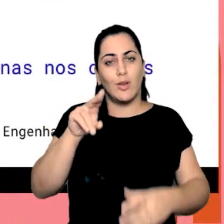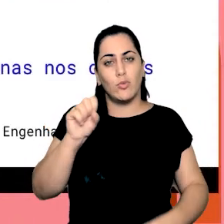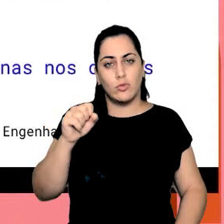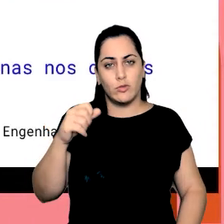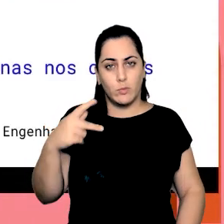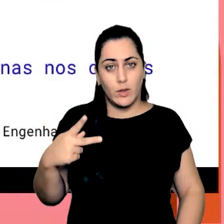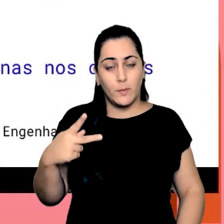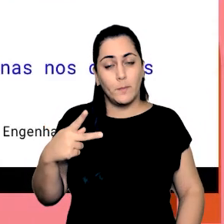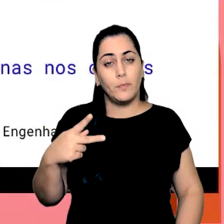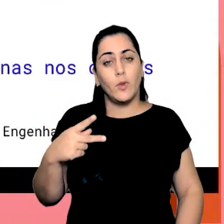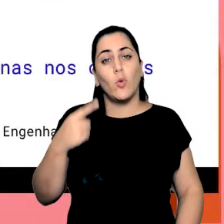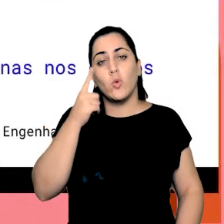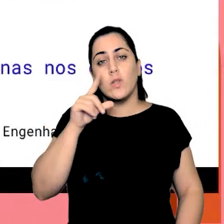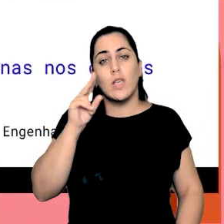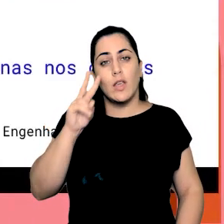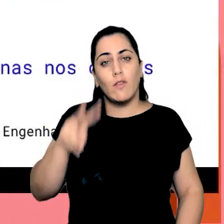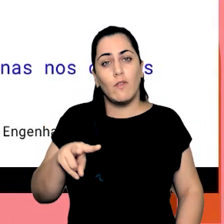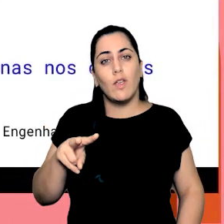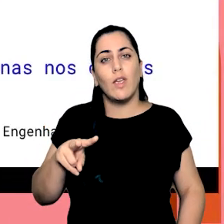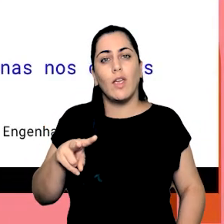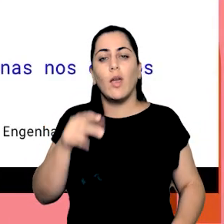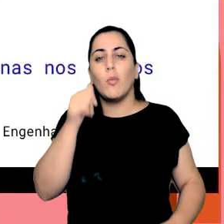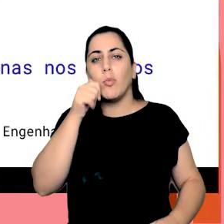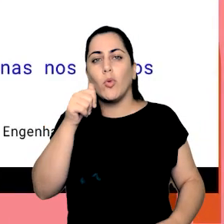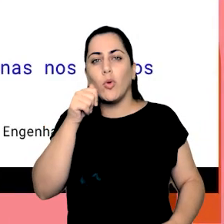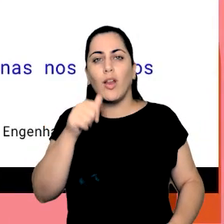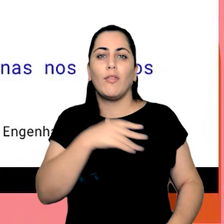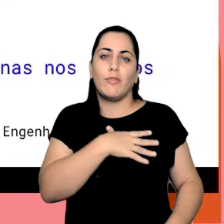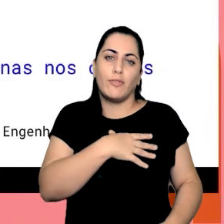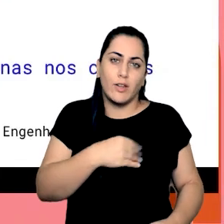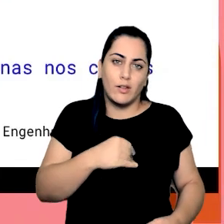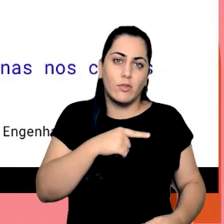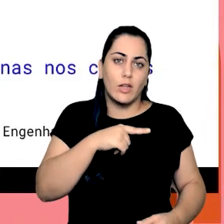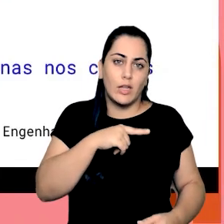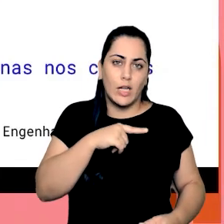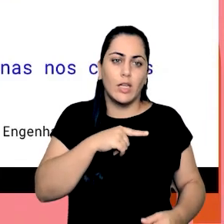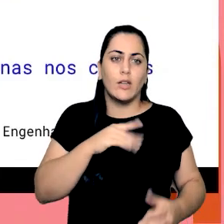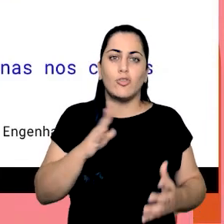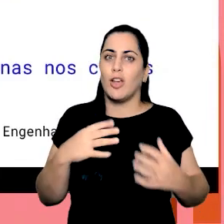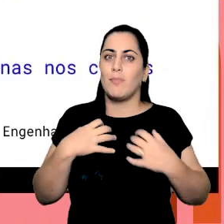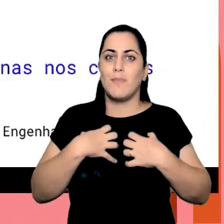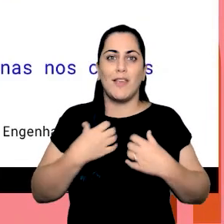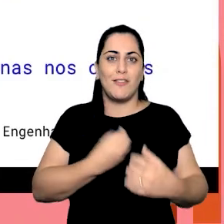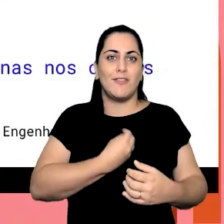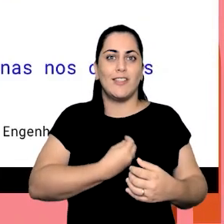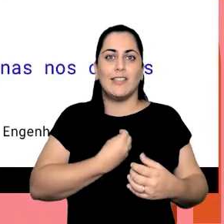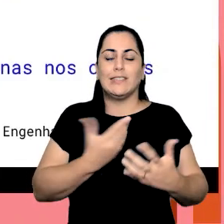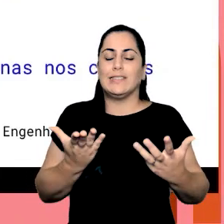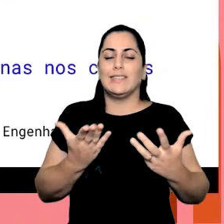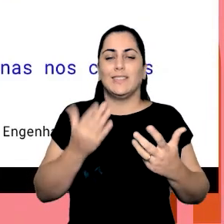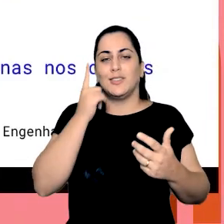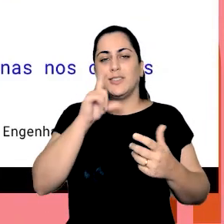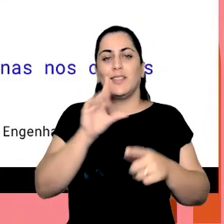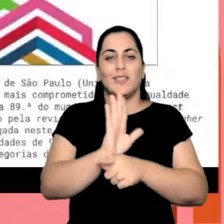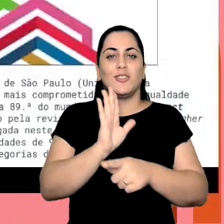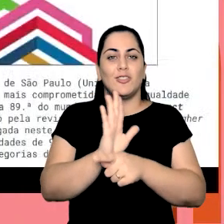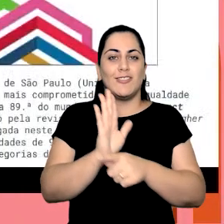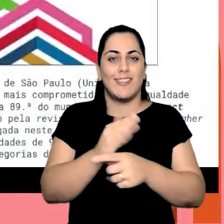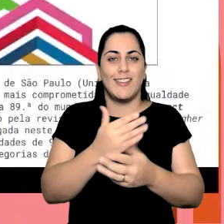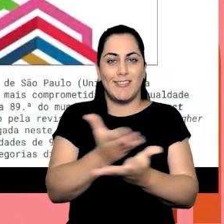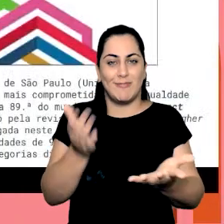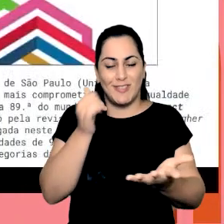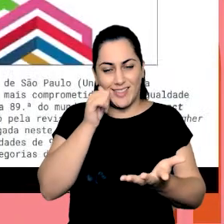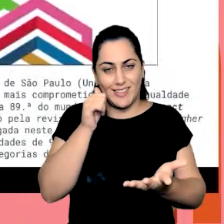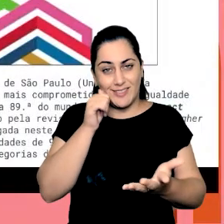e que olha para o recorte da parentalidade então já fiz já ganhei a vida já zerei a vida para poder colaborar com essas